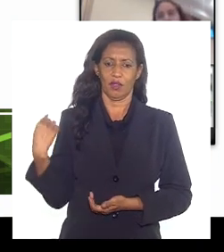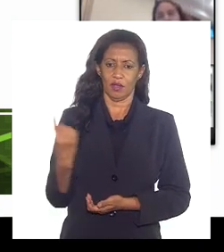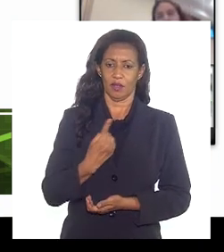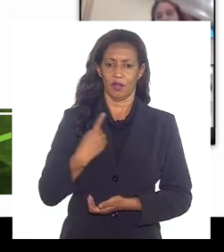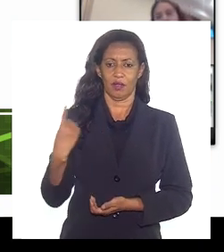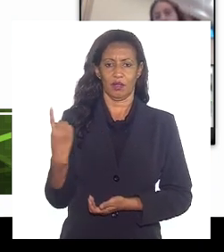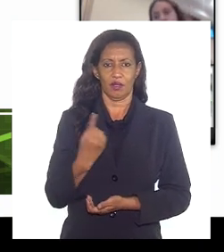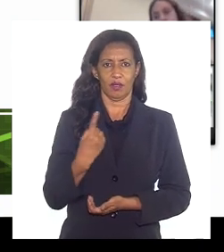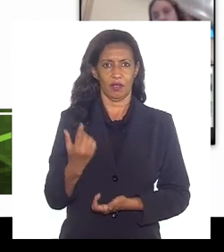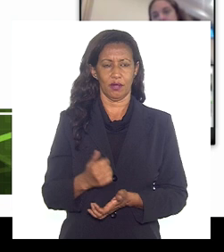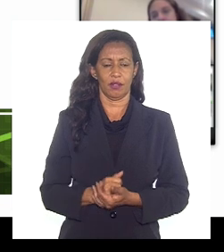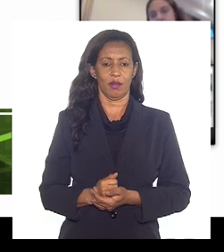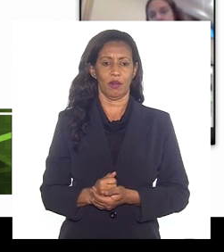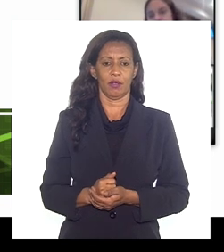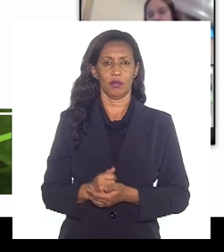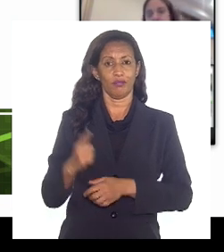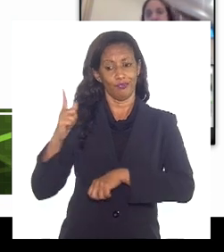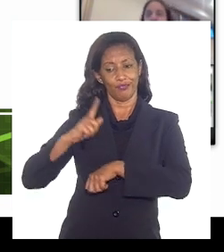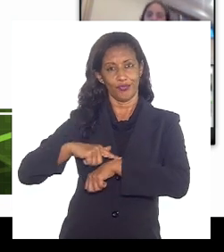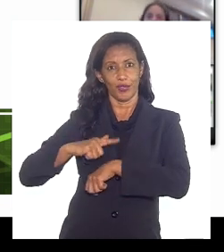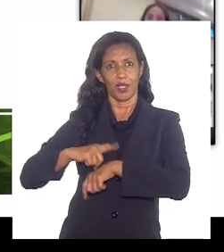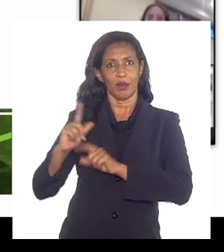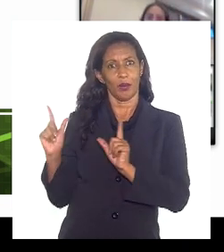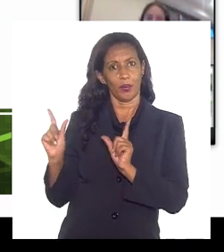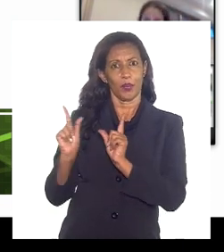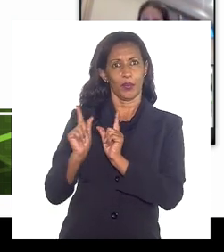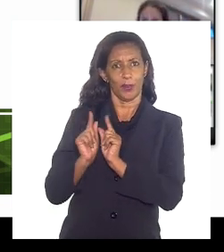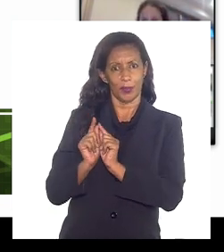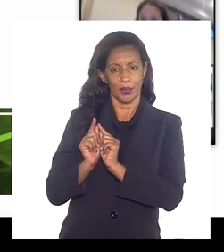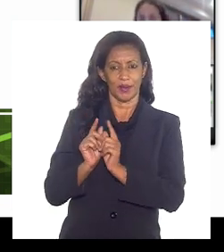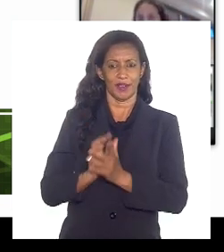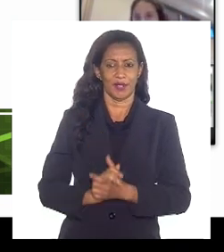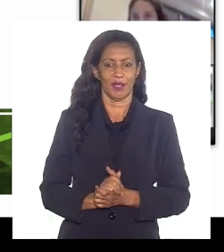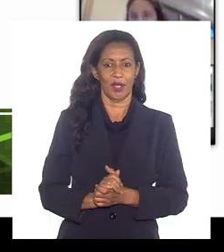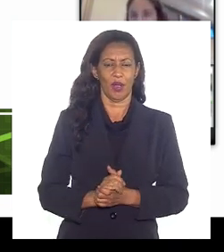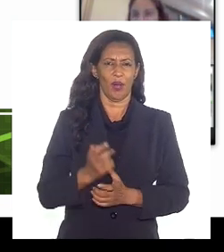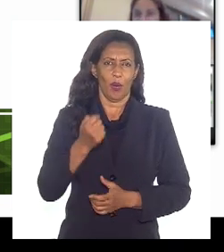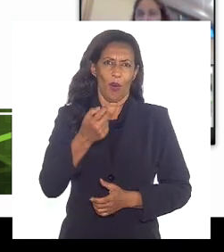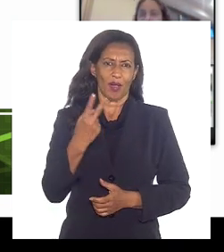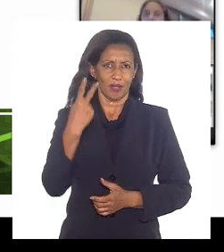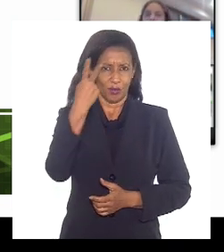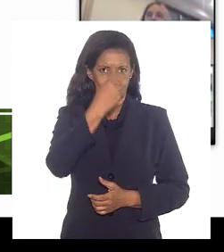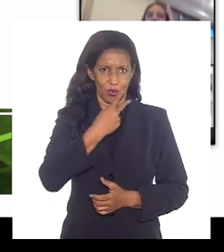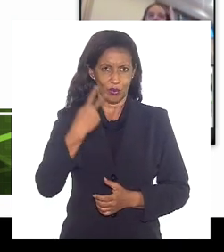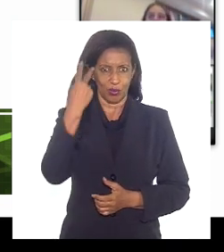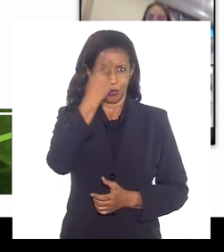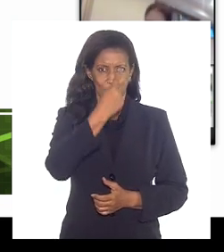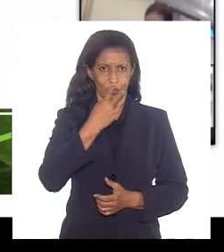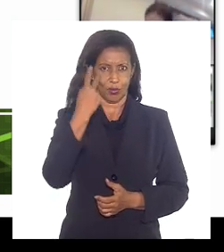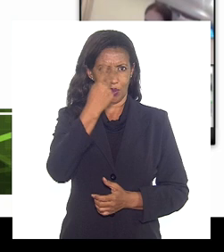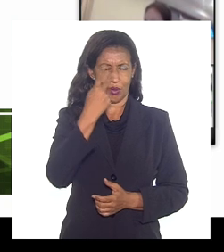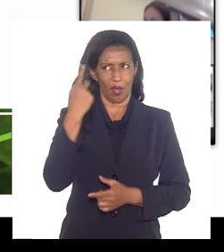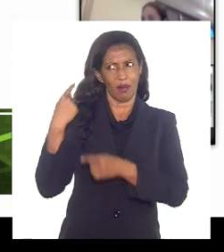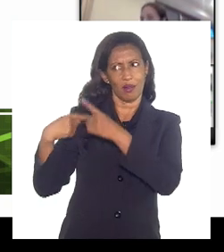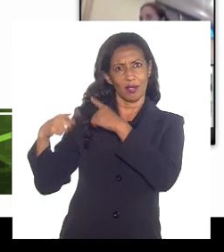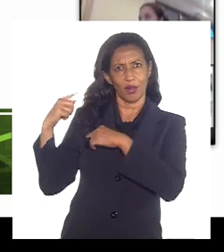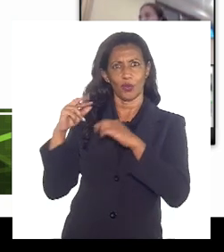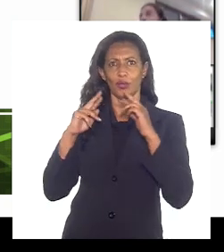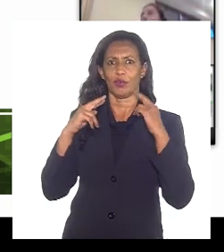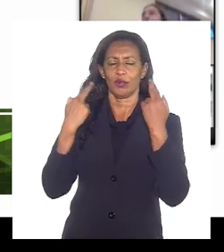em benefício do tempo, considerando aí as mais de quase duas horas da nossa última exposição,